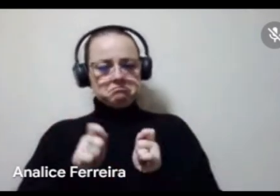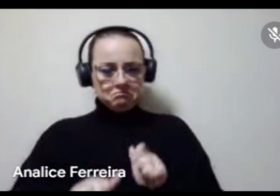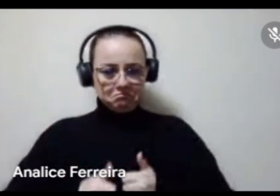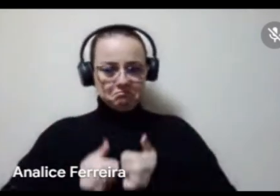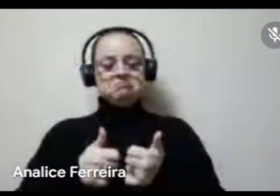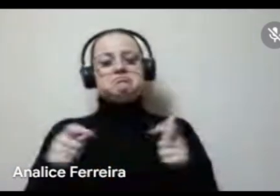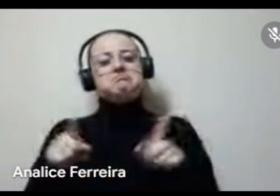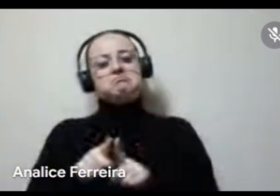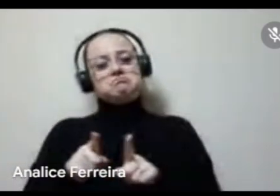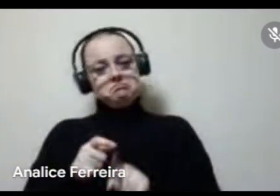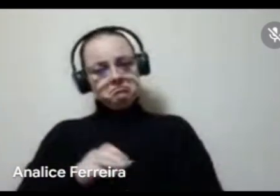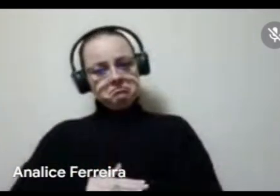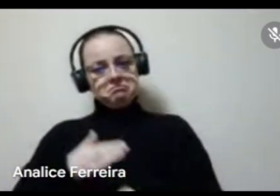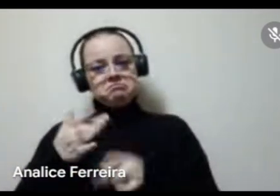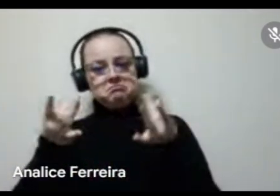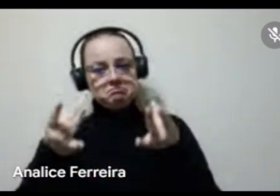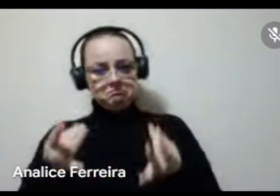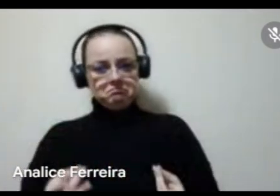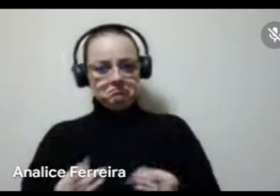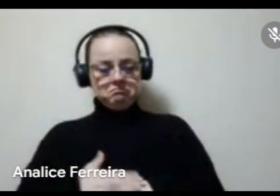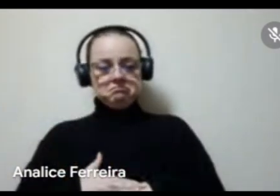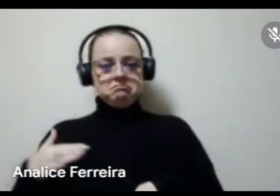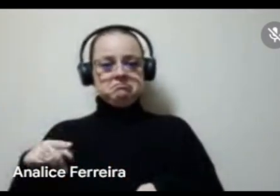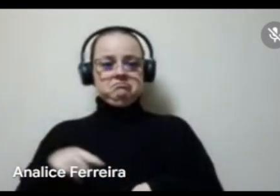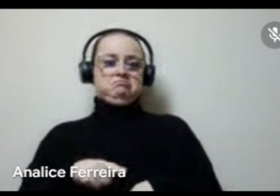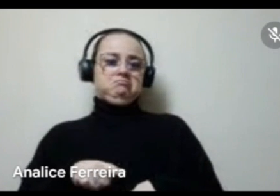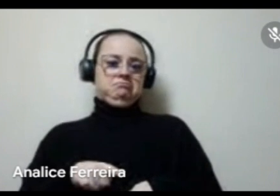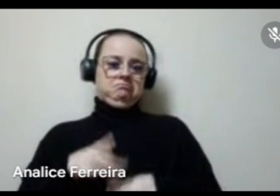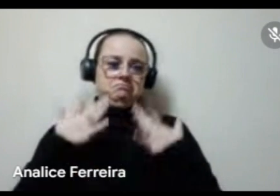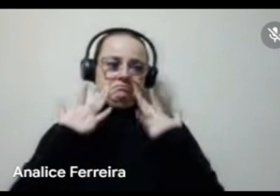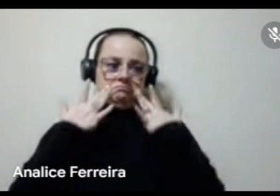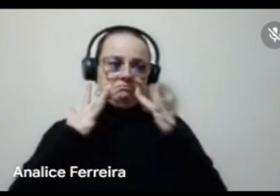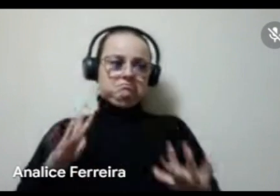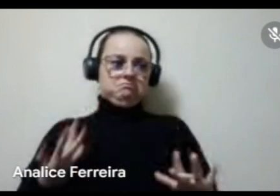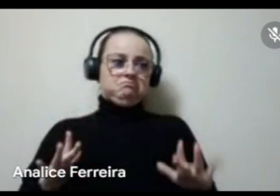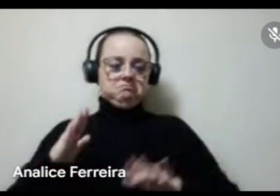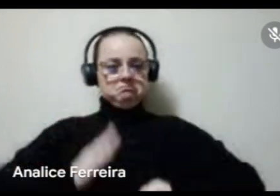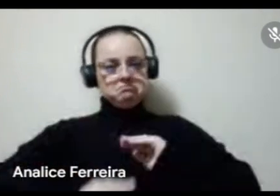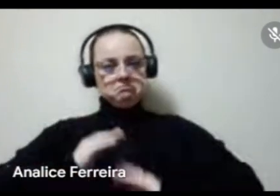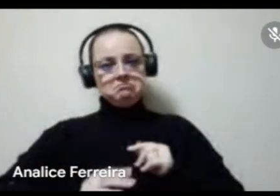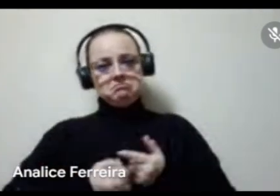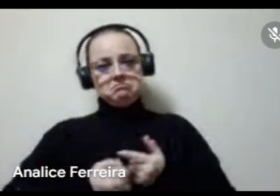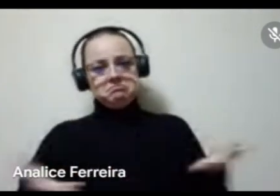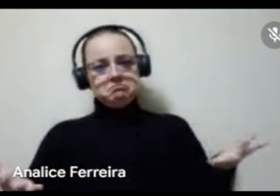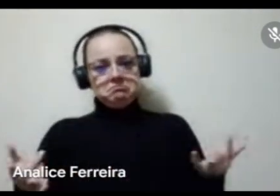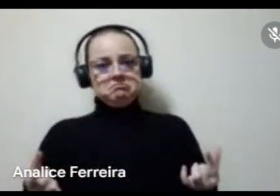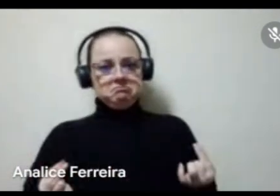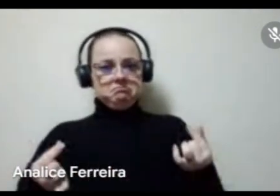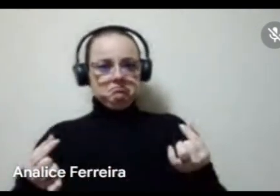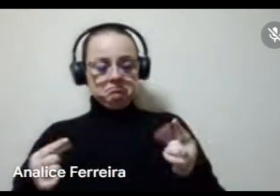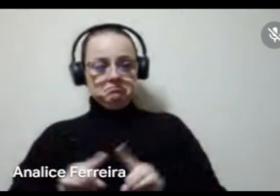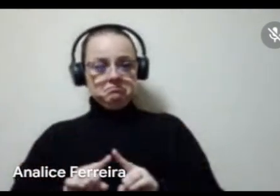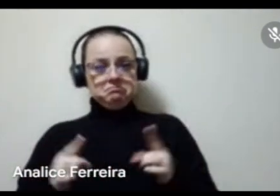pode expressar mais as, as, não sei, a aplicação dos recursos, né? Mas eu